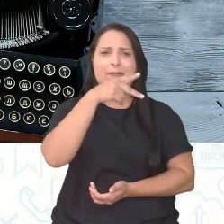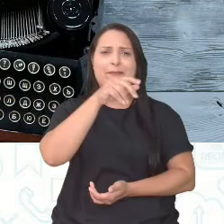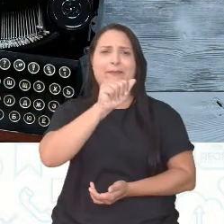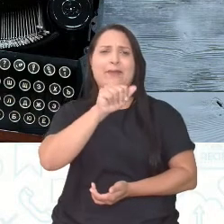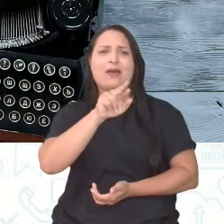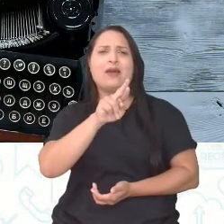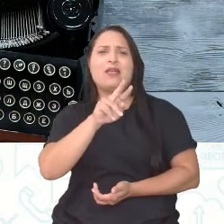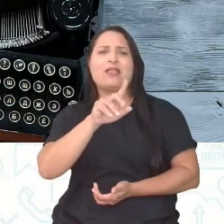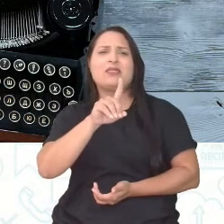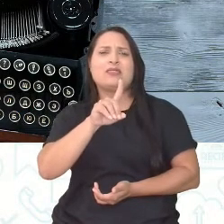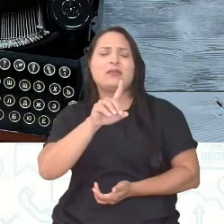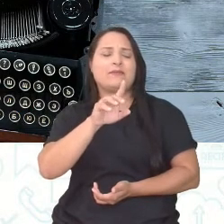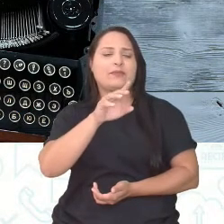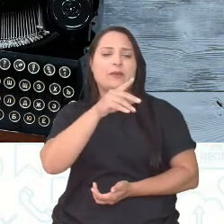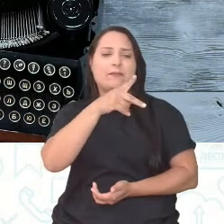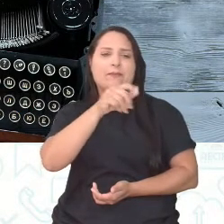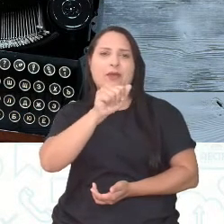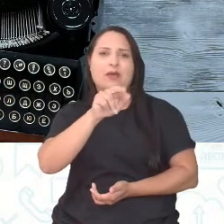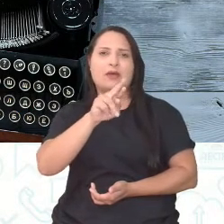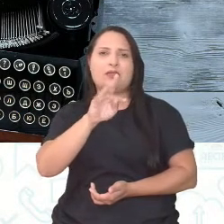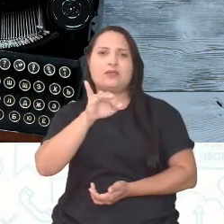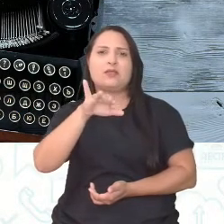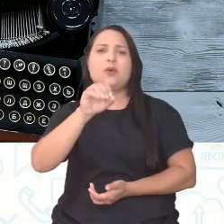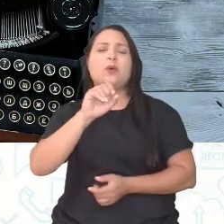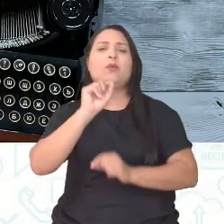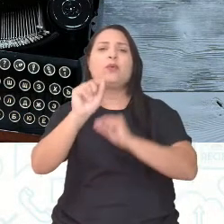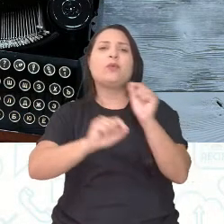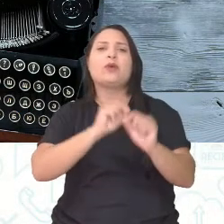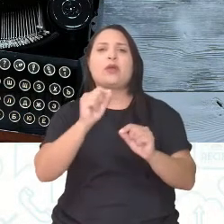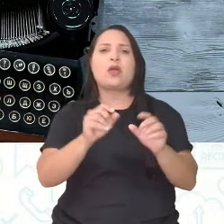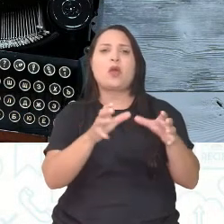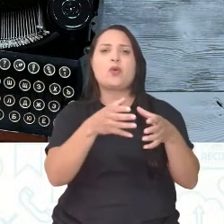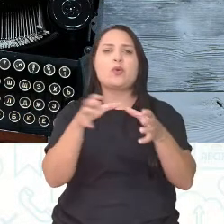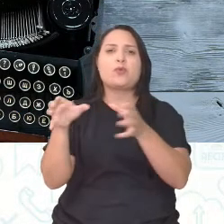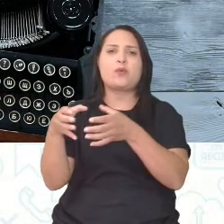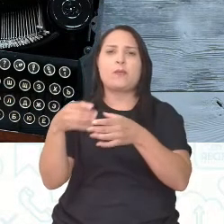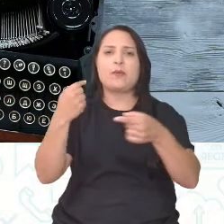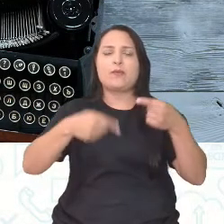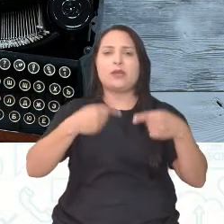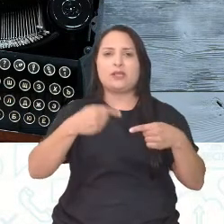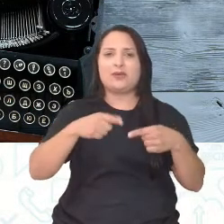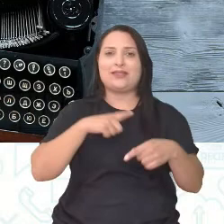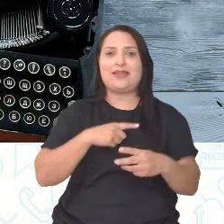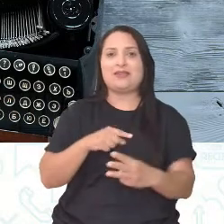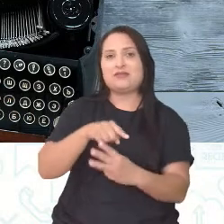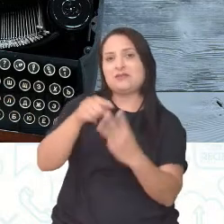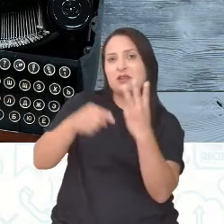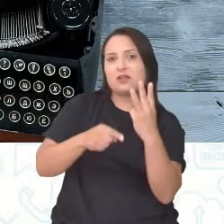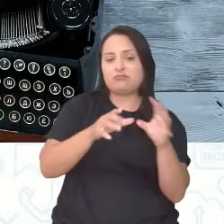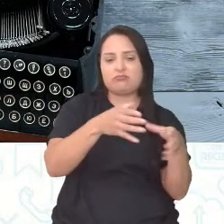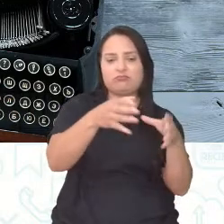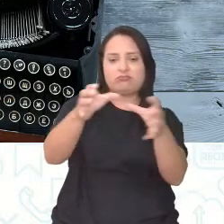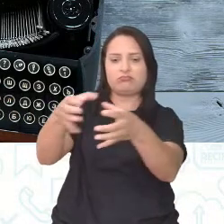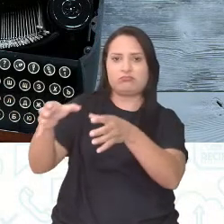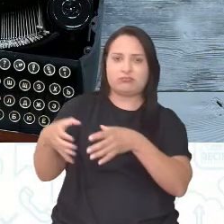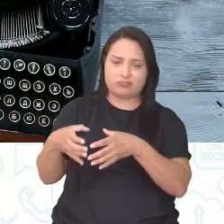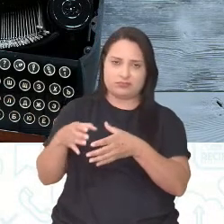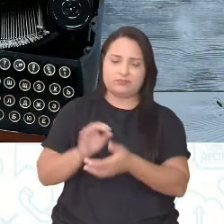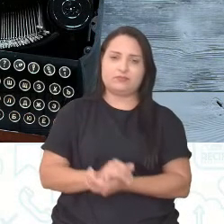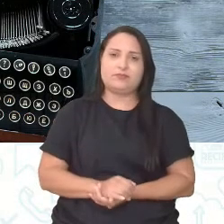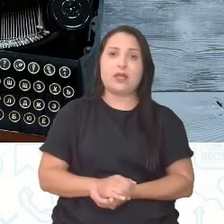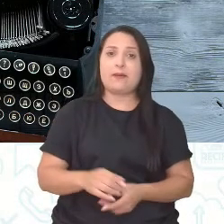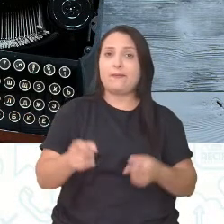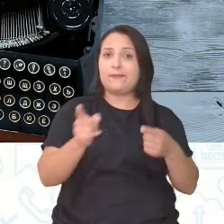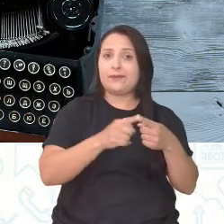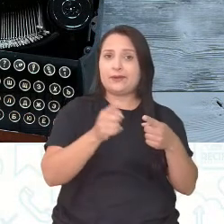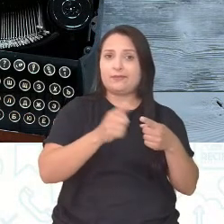grupo político da época. Então, existiam três divisões políticas e eram tidos aí como esses partidos. O